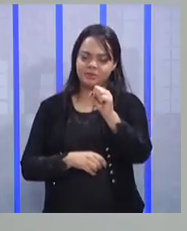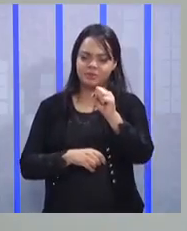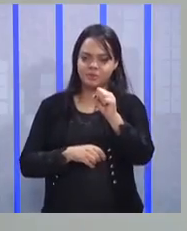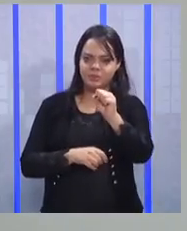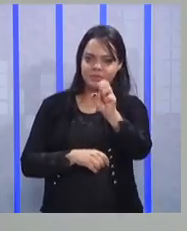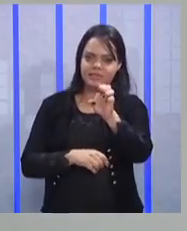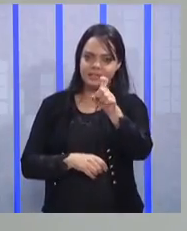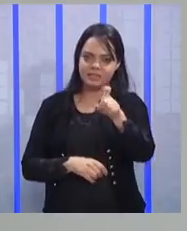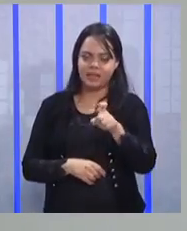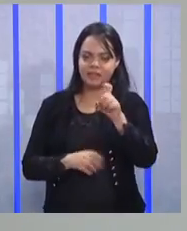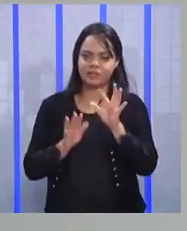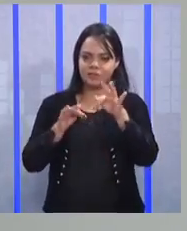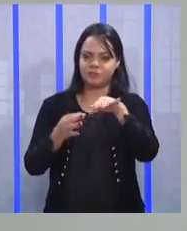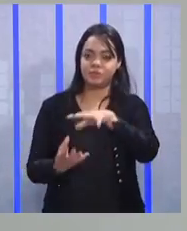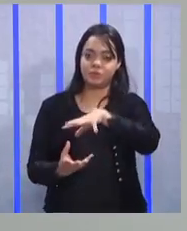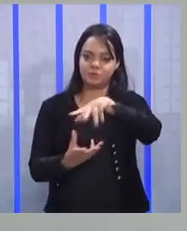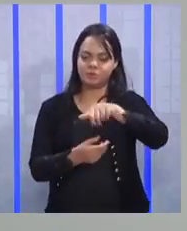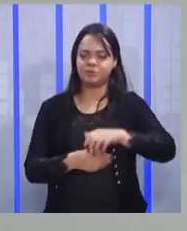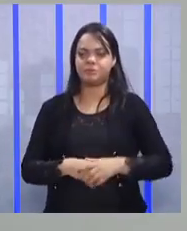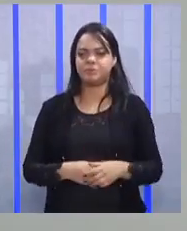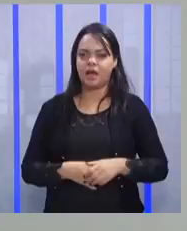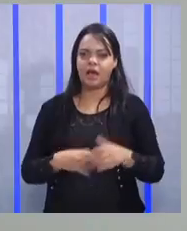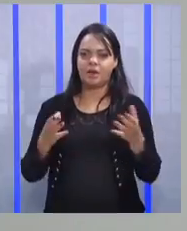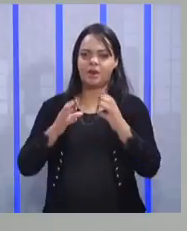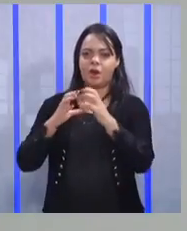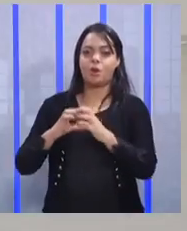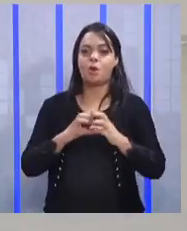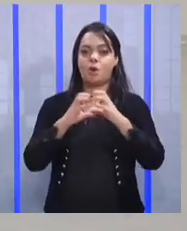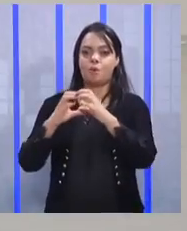Vamos para a televisão para encerrar. Rede Globo?